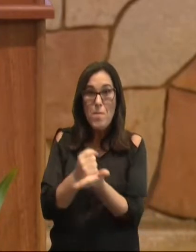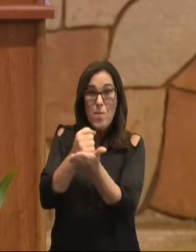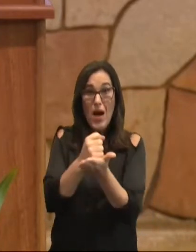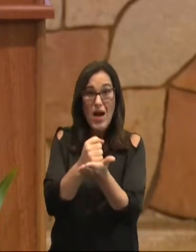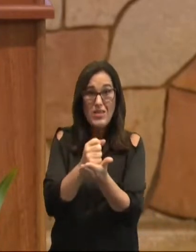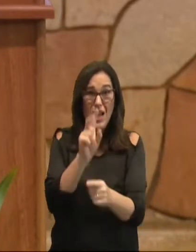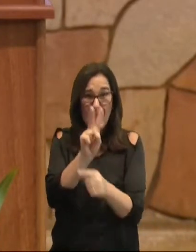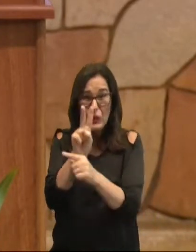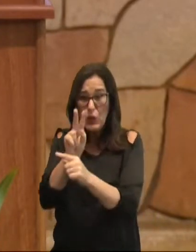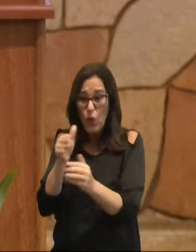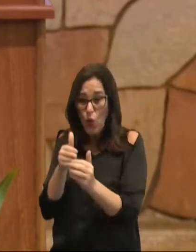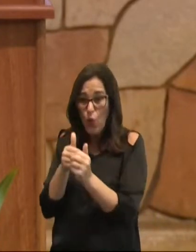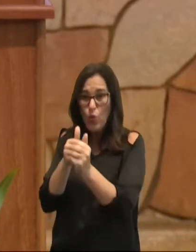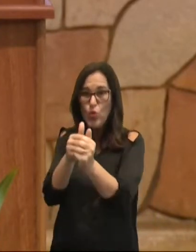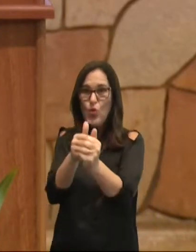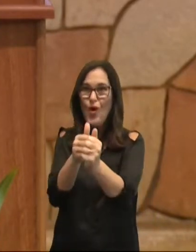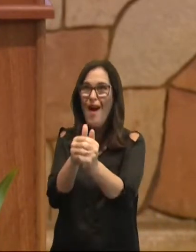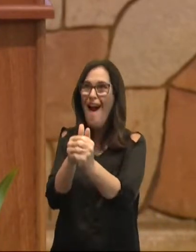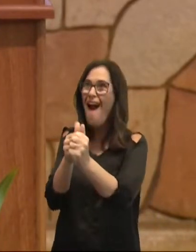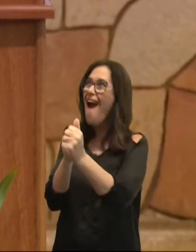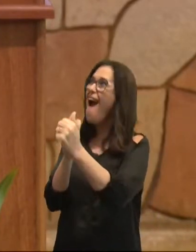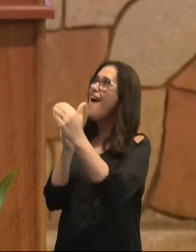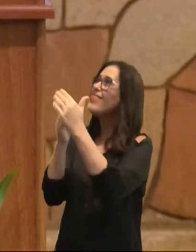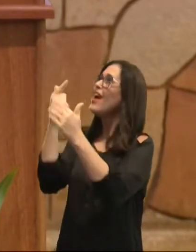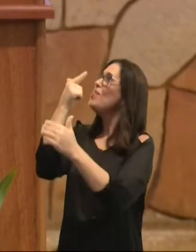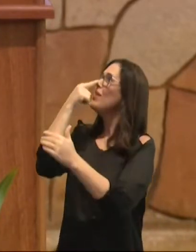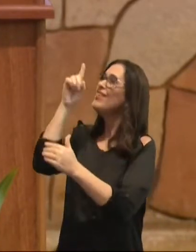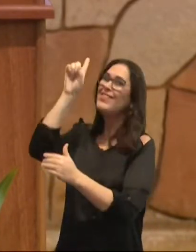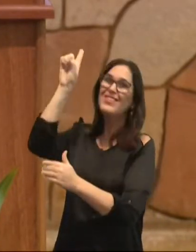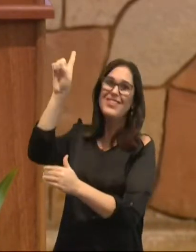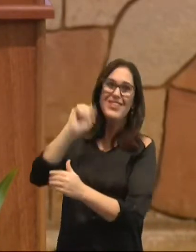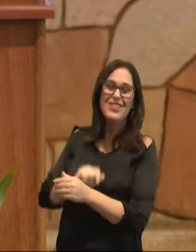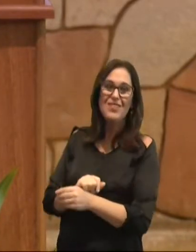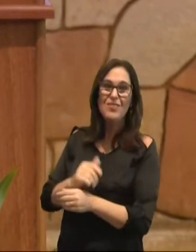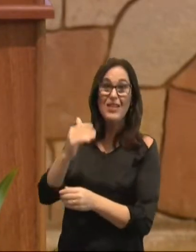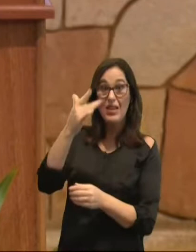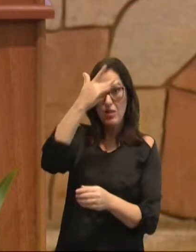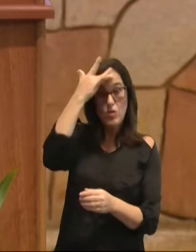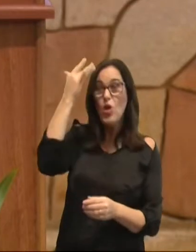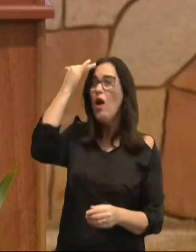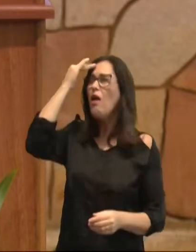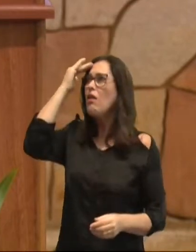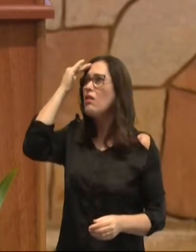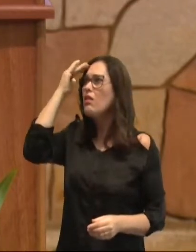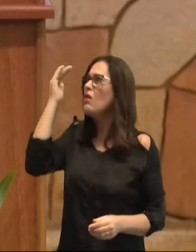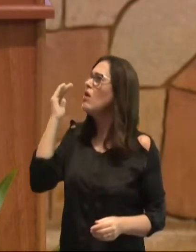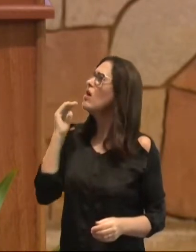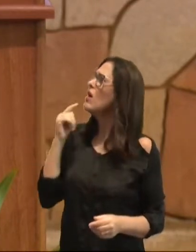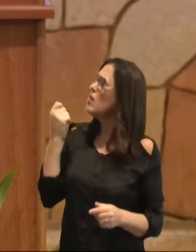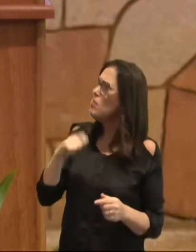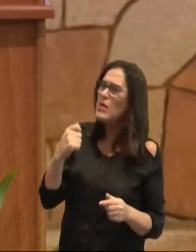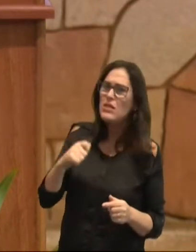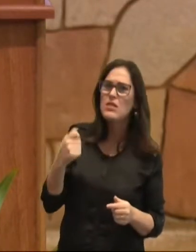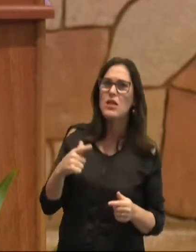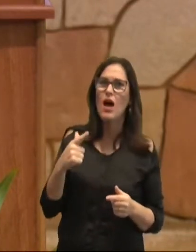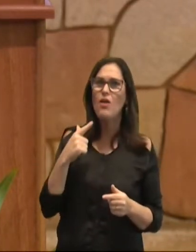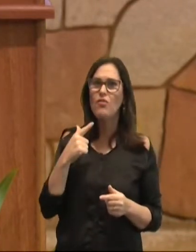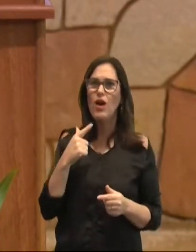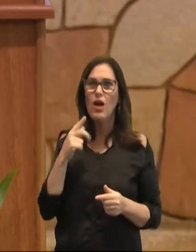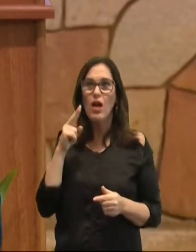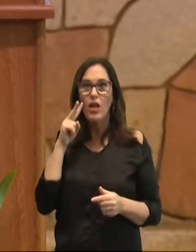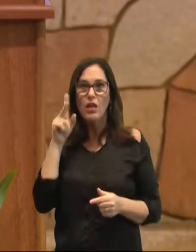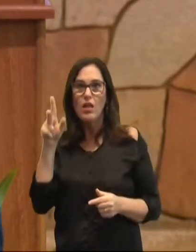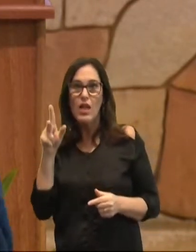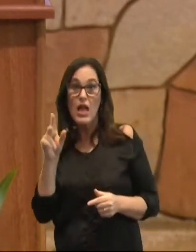para conduzir as pessoas à presença de Deus, para que elas entendessem que havia uma consequência para o seu pecado